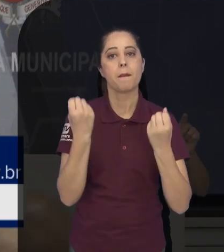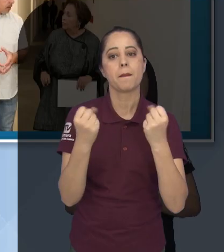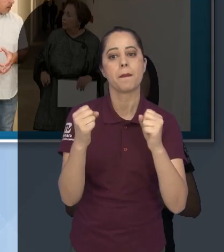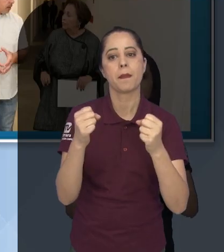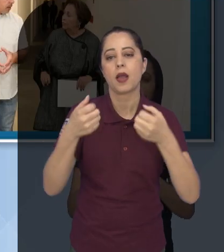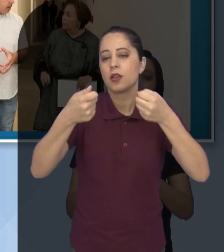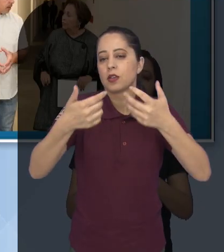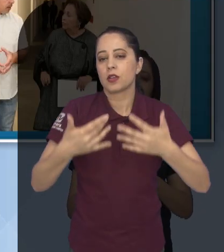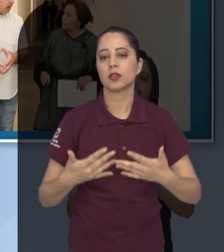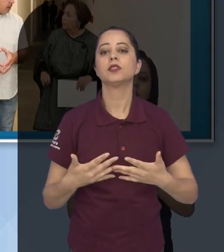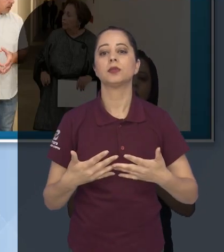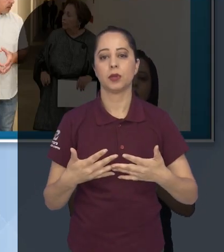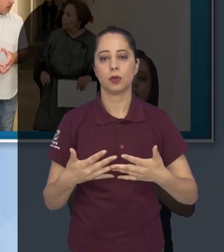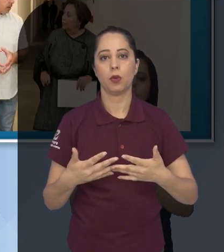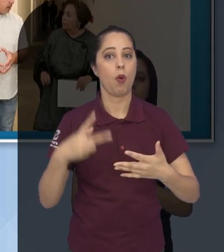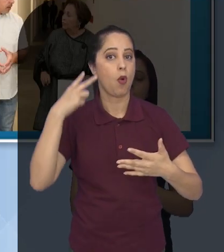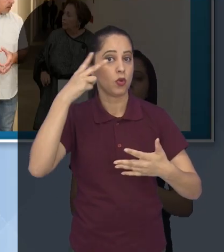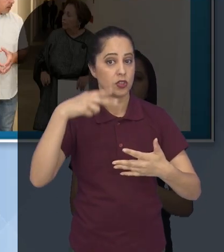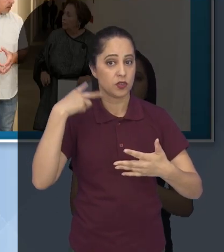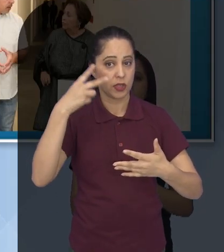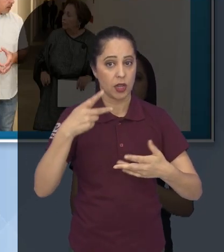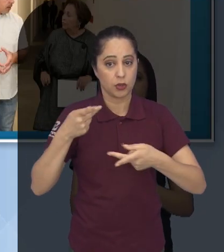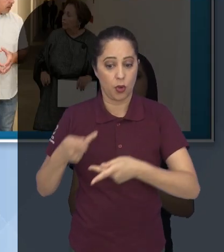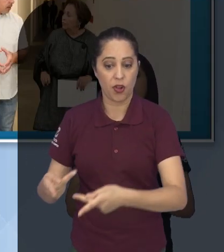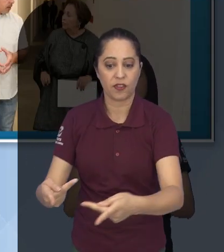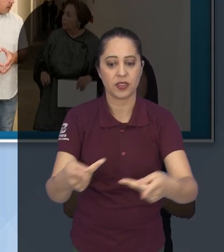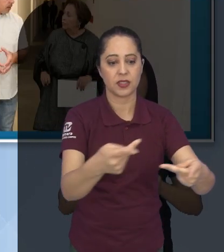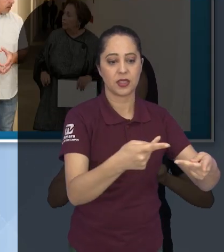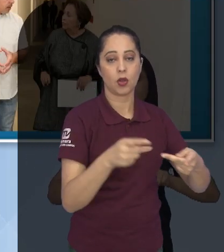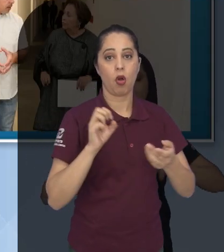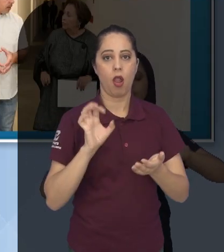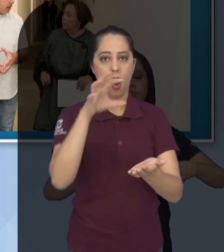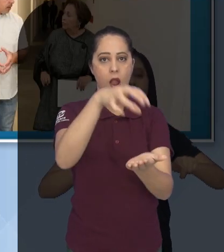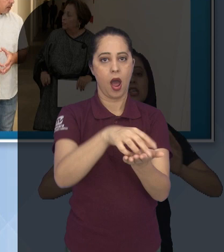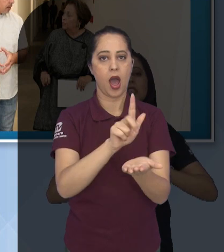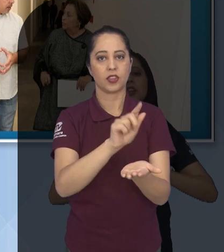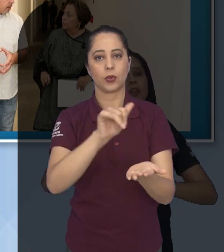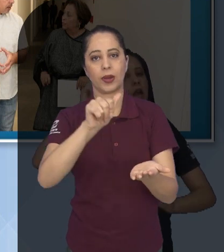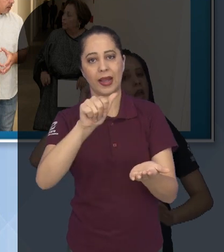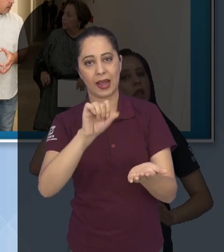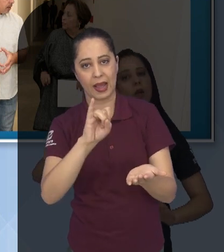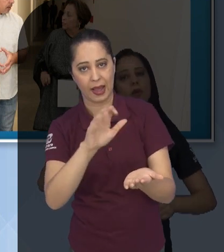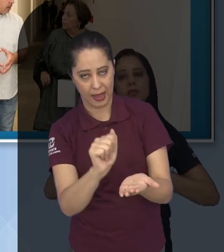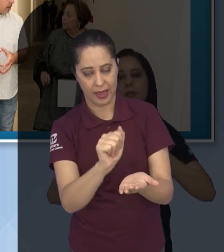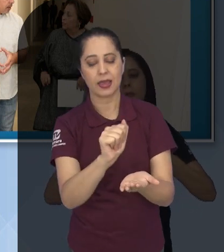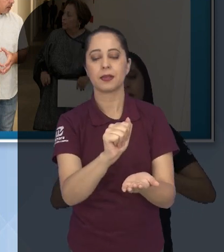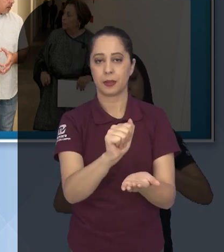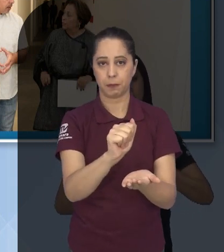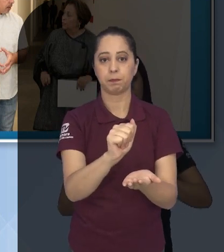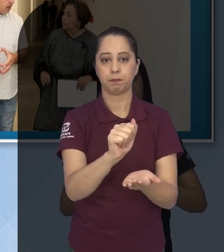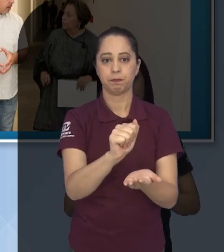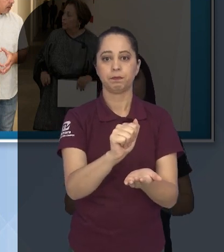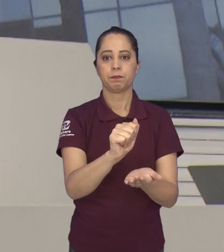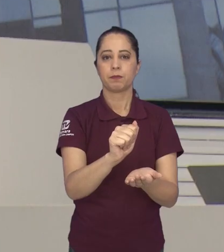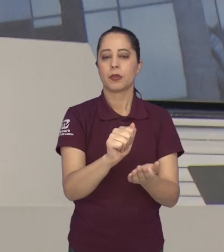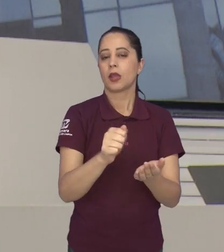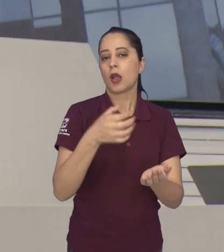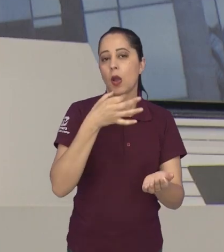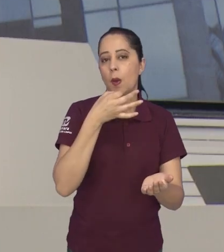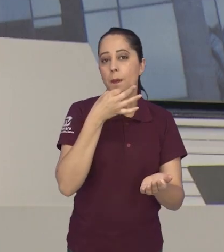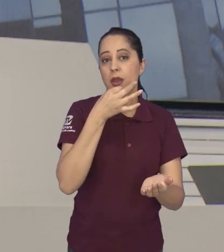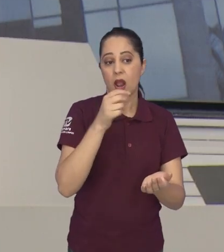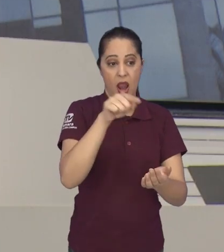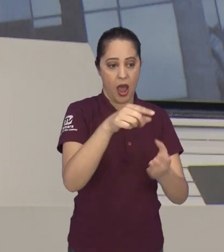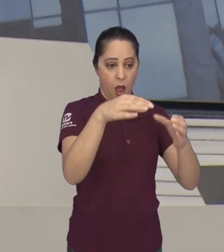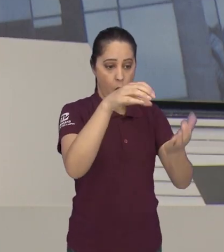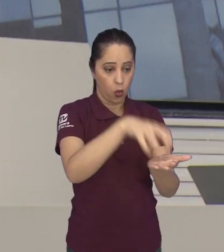Academia abordou a presença de vereadores e autoridades na inauguração do novo prédio do Gaia. De acordo com o parlamentar, a nova